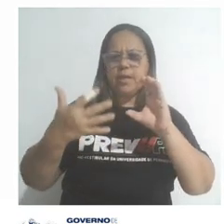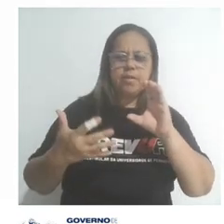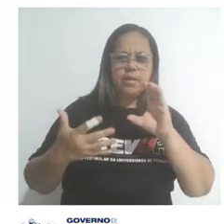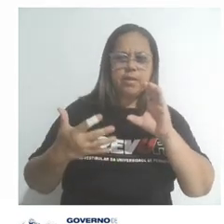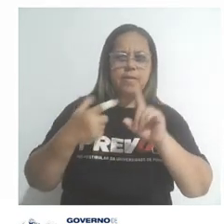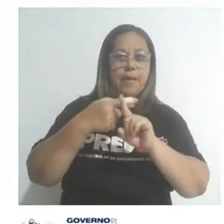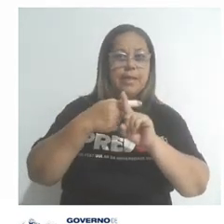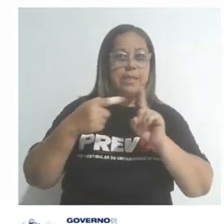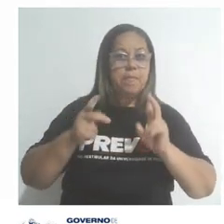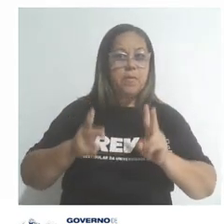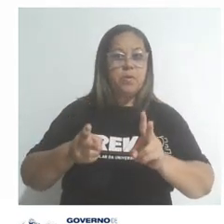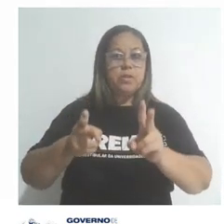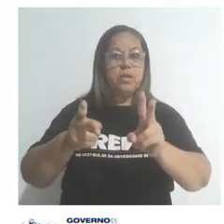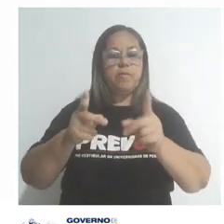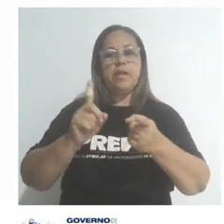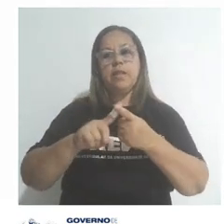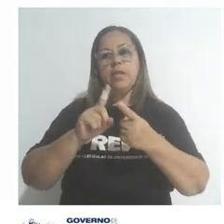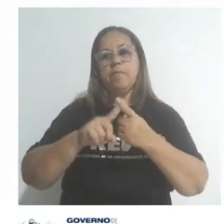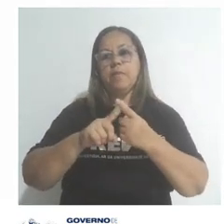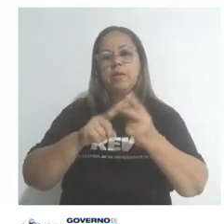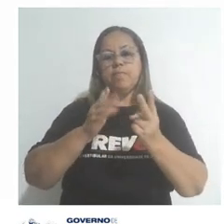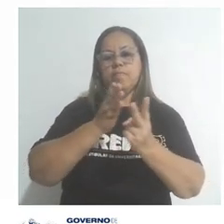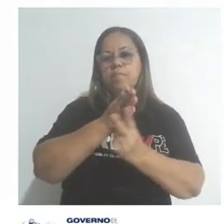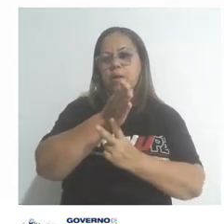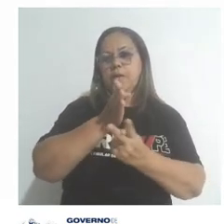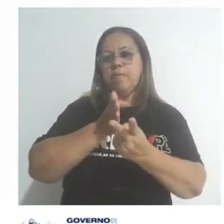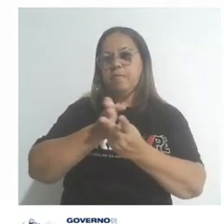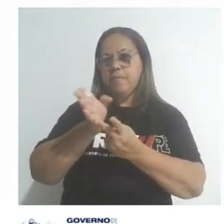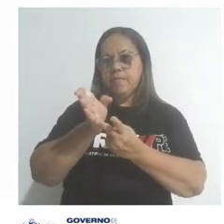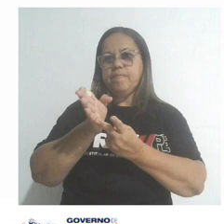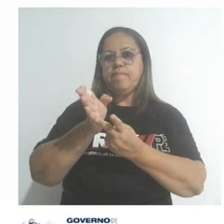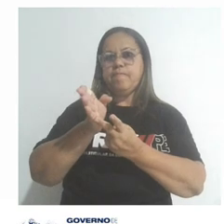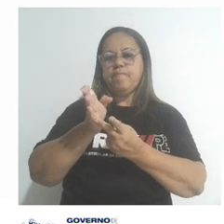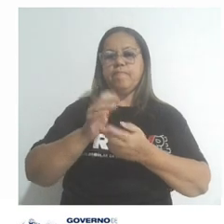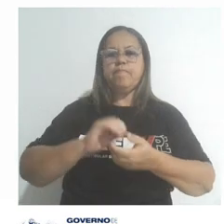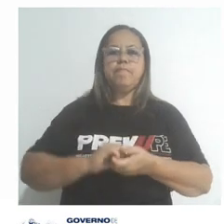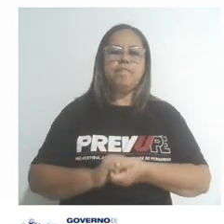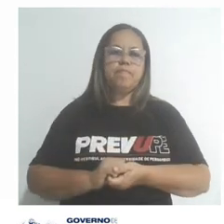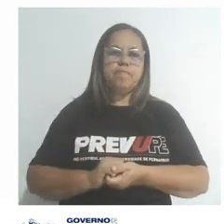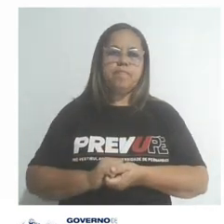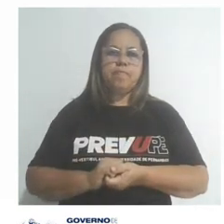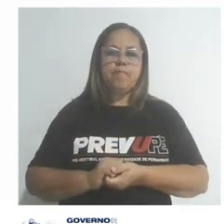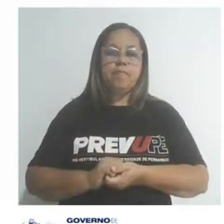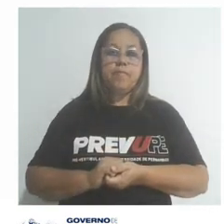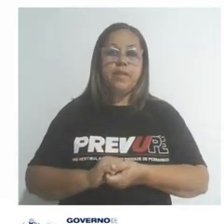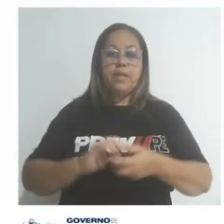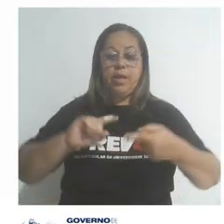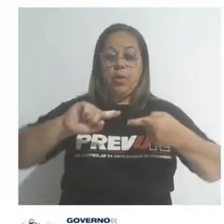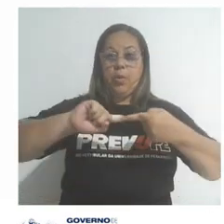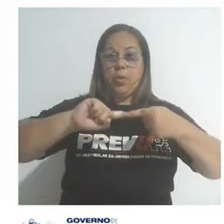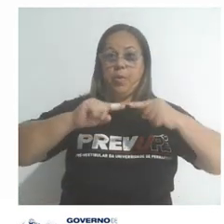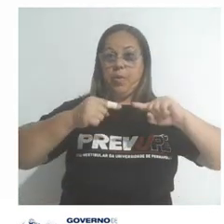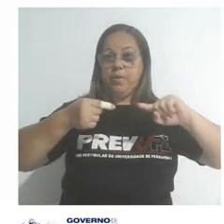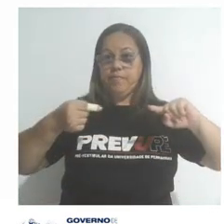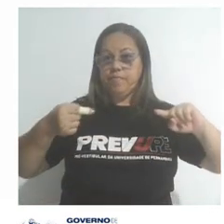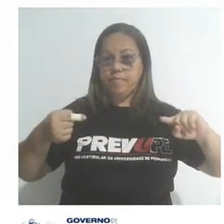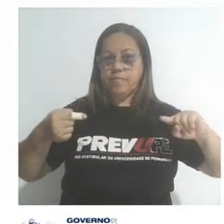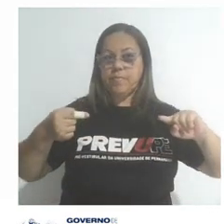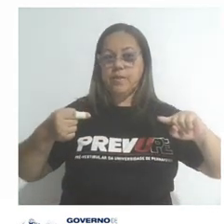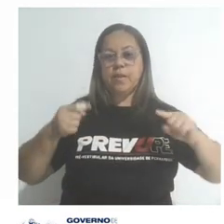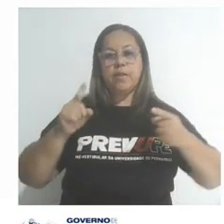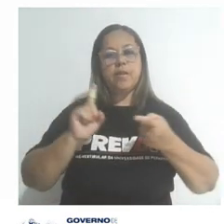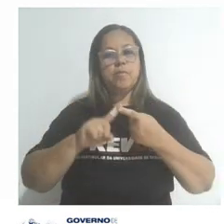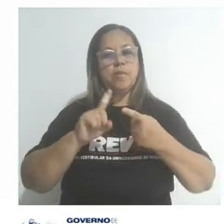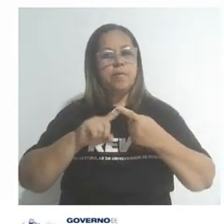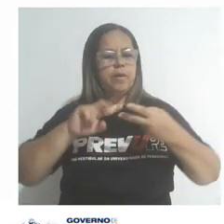semiconservativa e também sendo bidirecional, ou seja, nas duas direções. E o RNA, pessoal, assim como